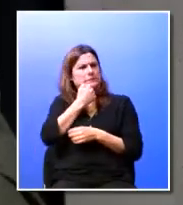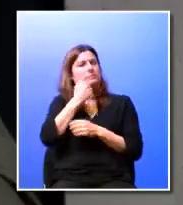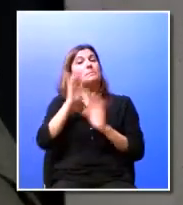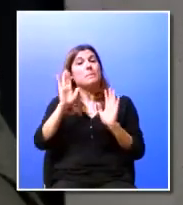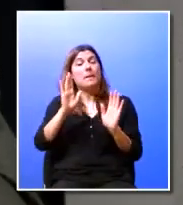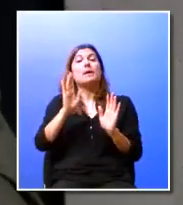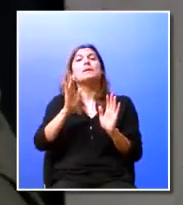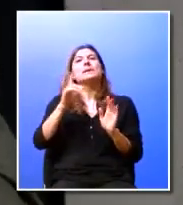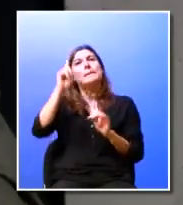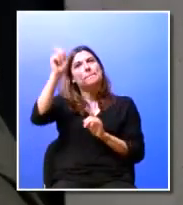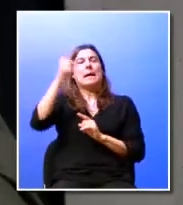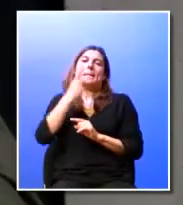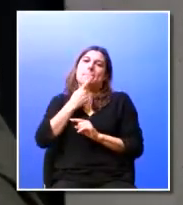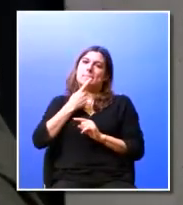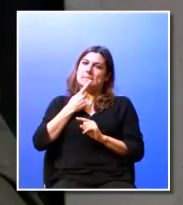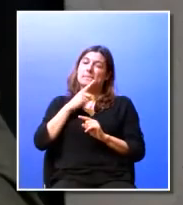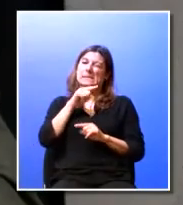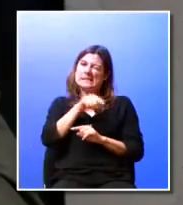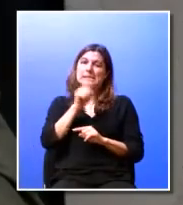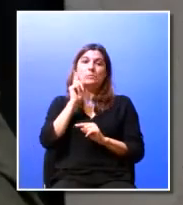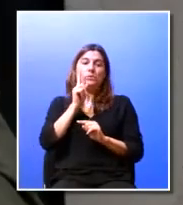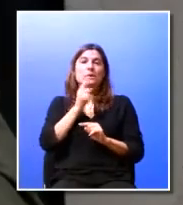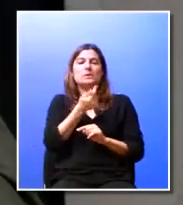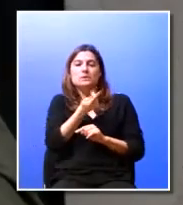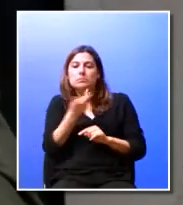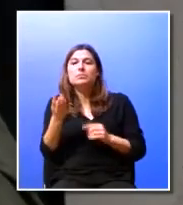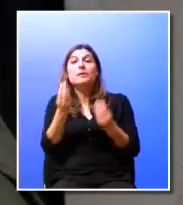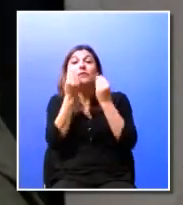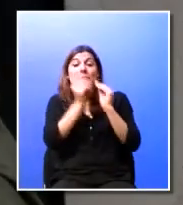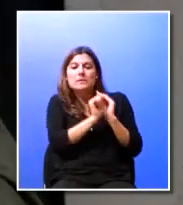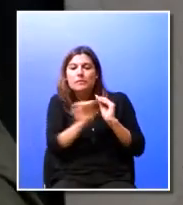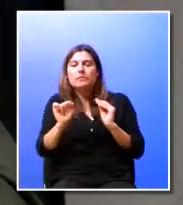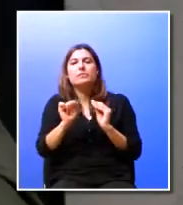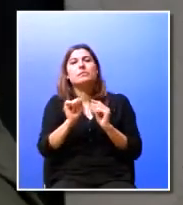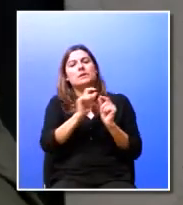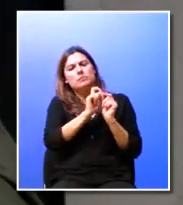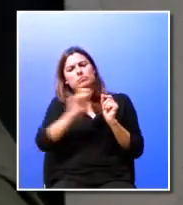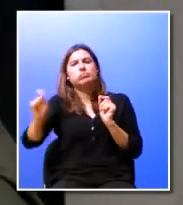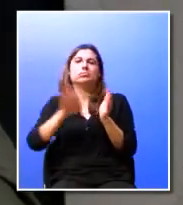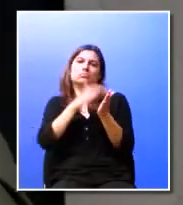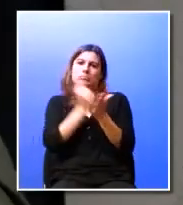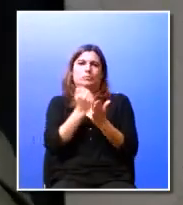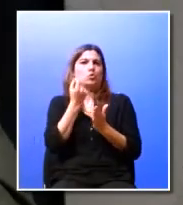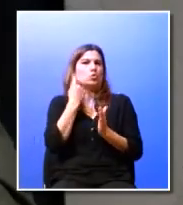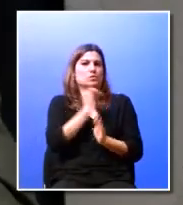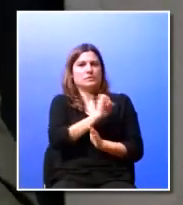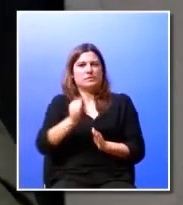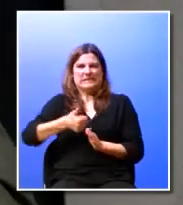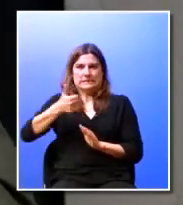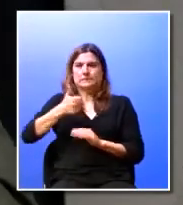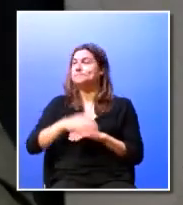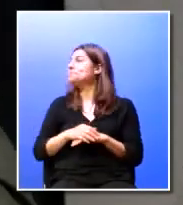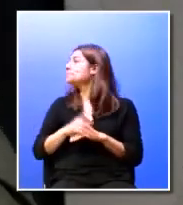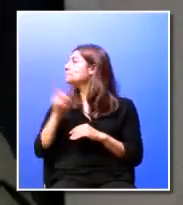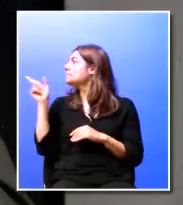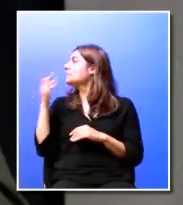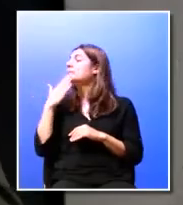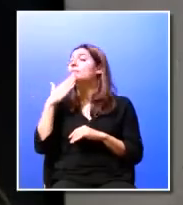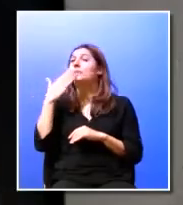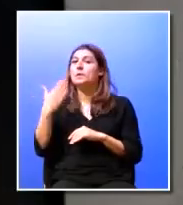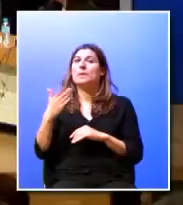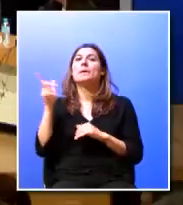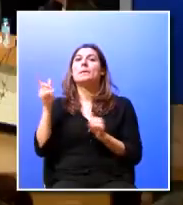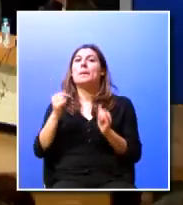elas devem perceber que é importante que estes miúdos concluam as suas formações concluam os seus percursos académicos muito obrigada aqui com